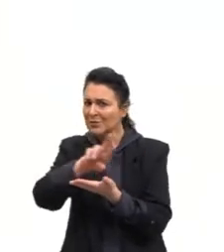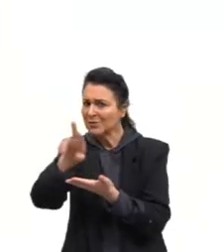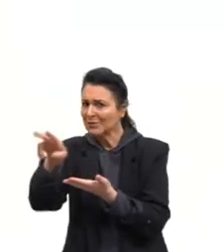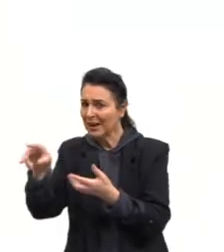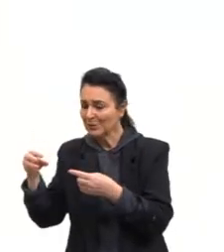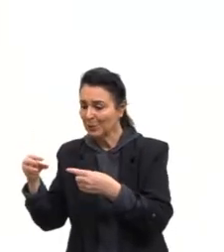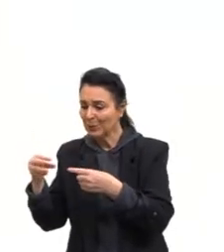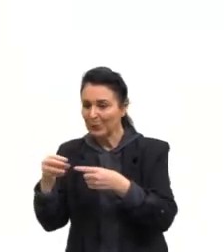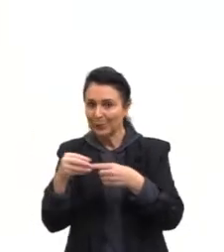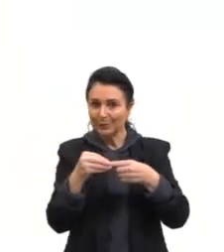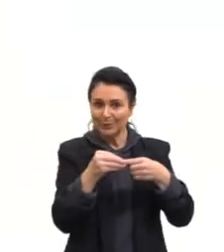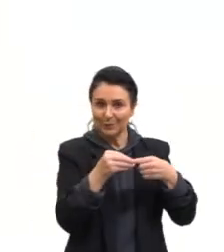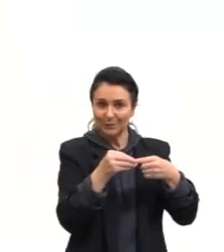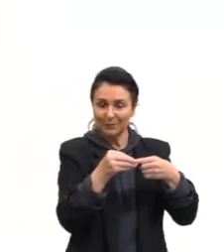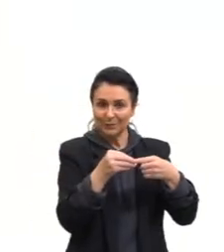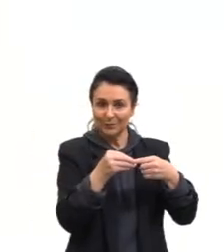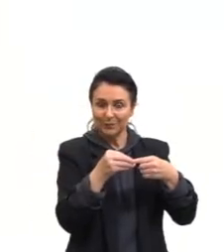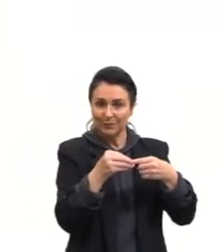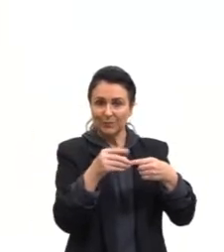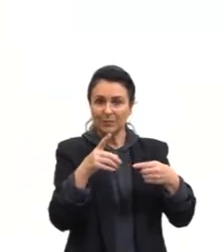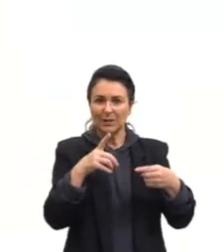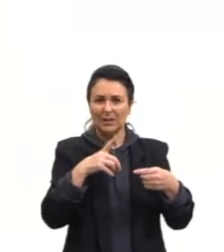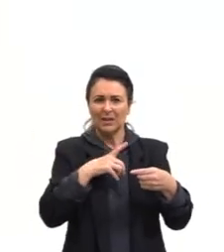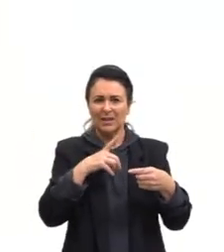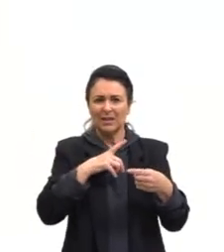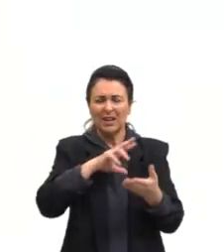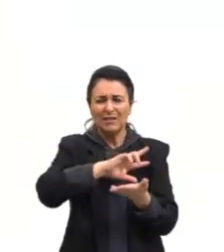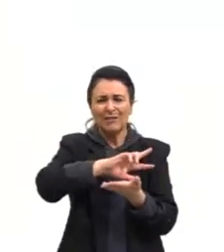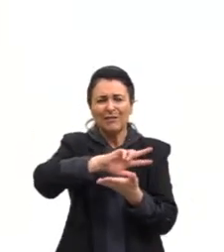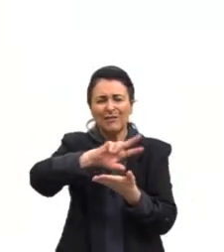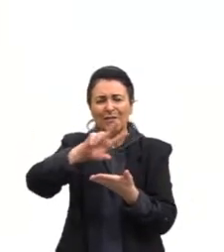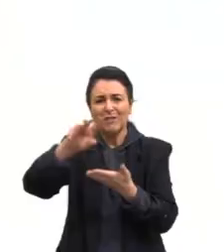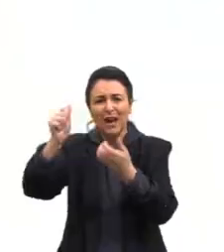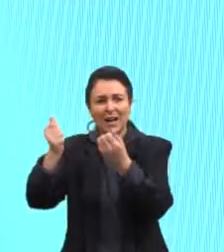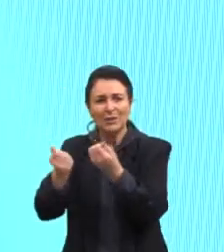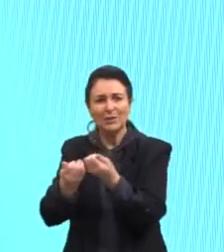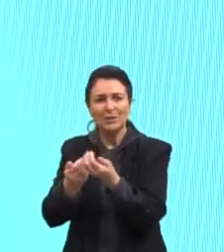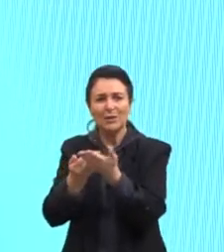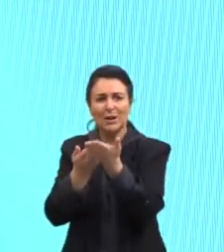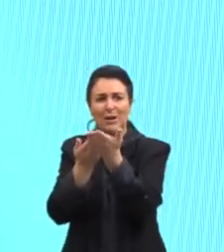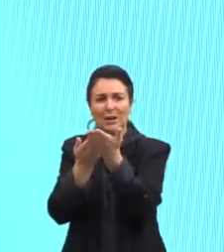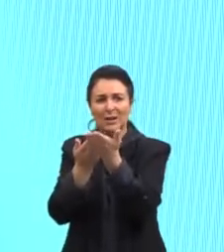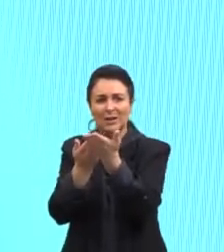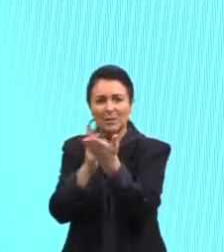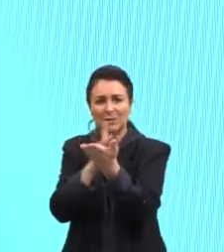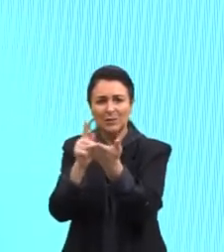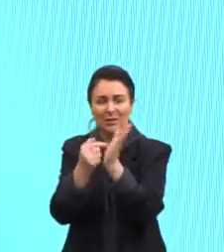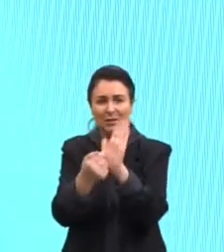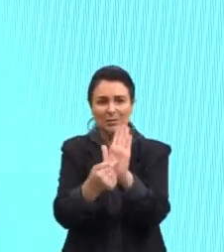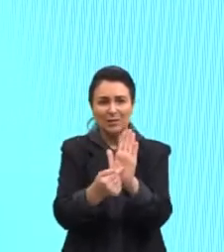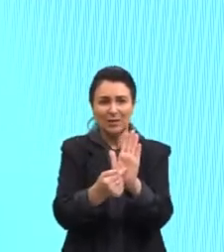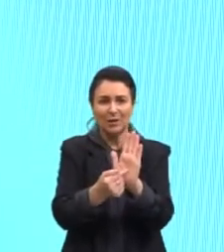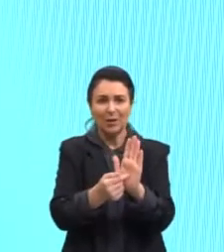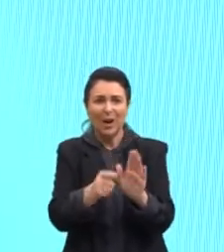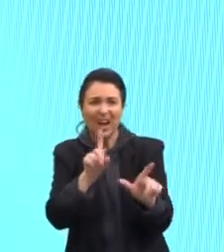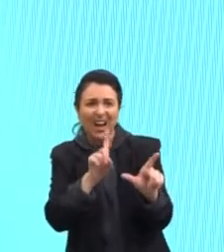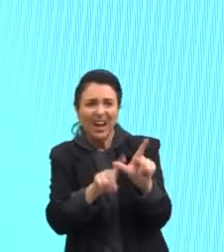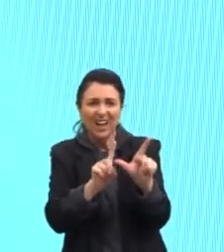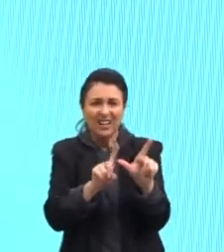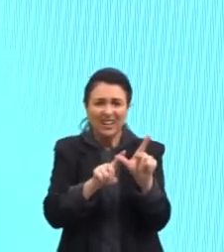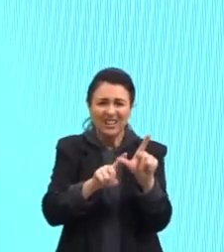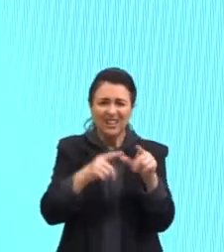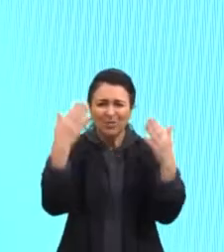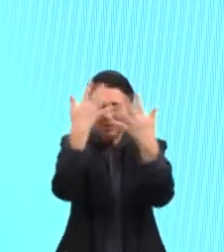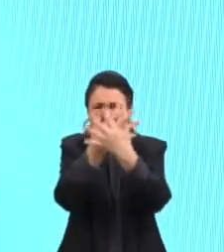protozoários. Temos ali volvoxa, vorticela. Ficou meio ruim as letras, mas não precisa vocês